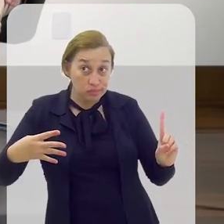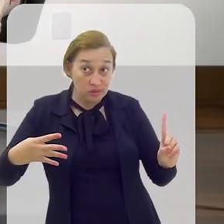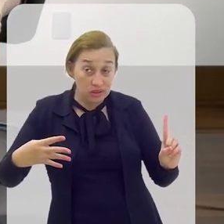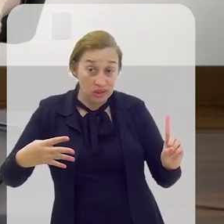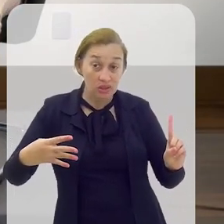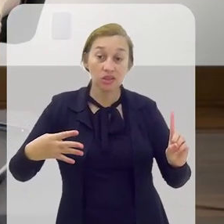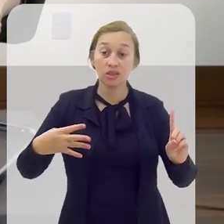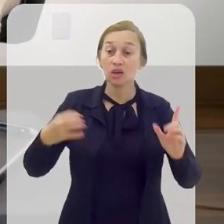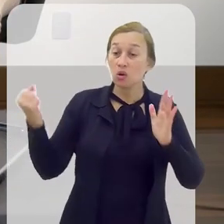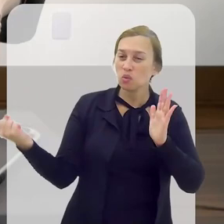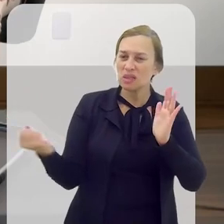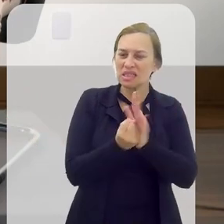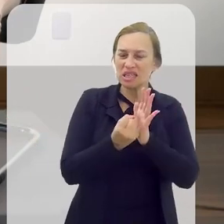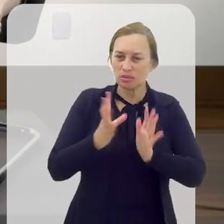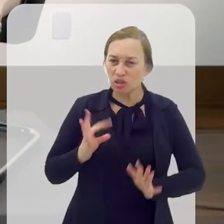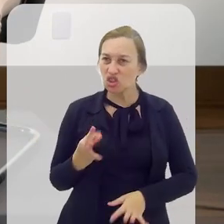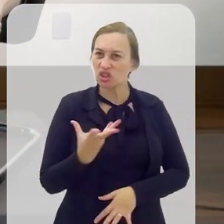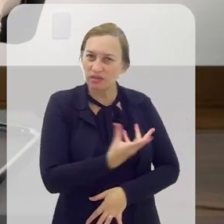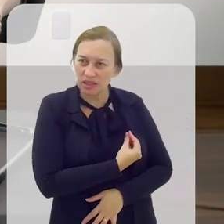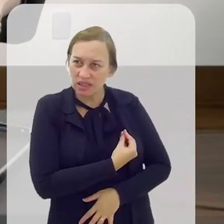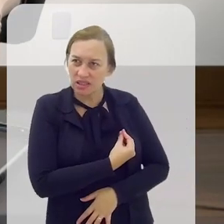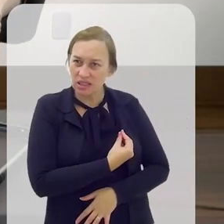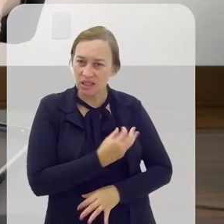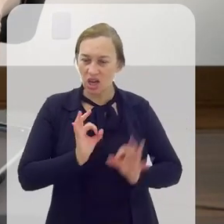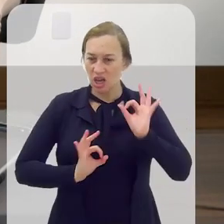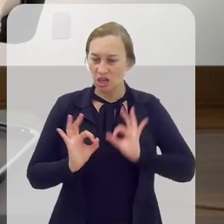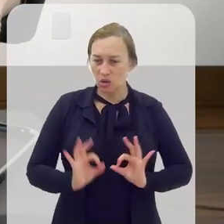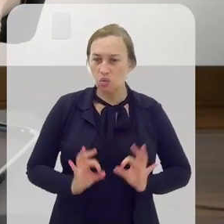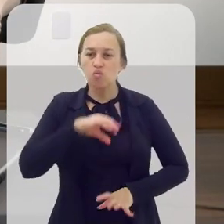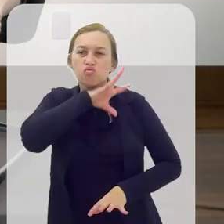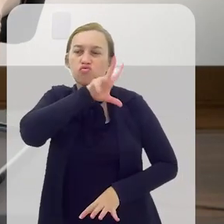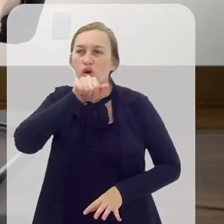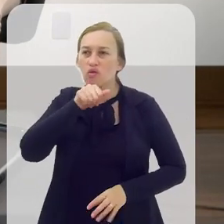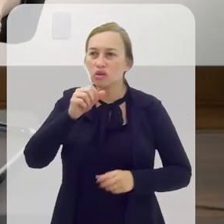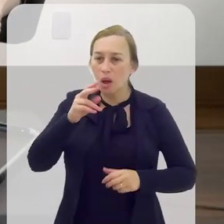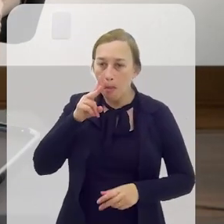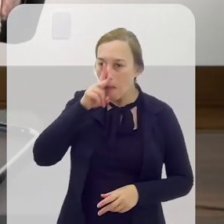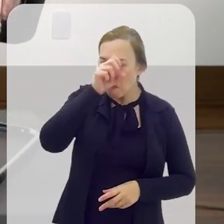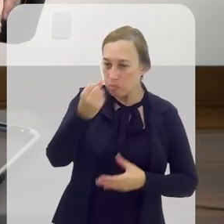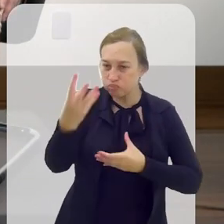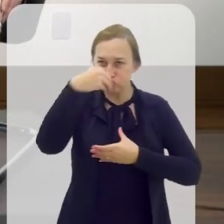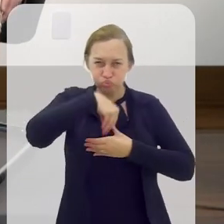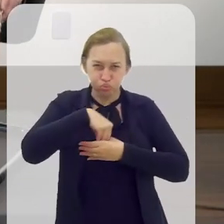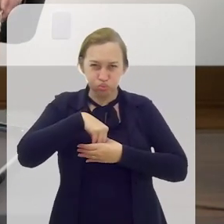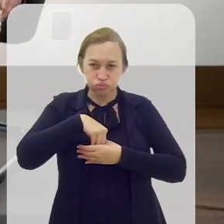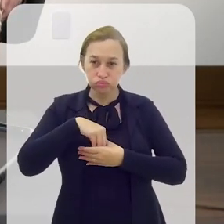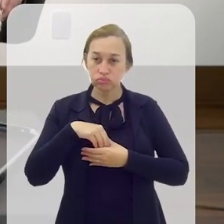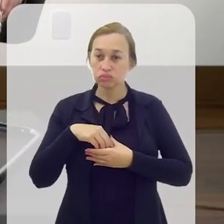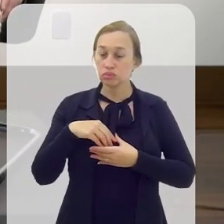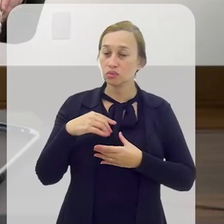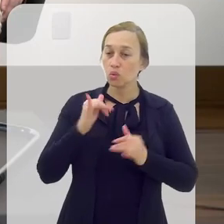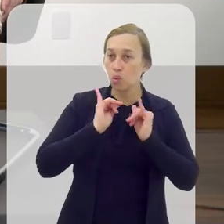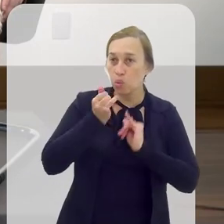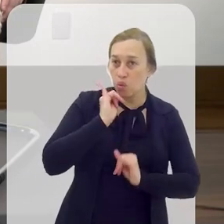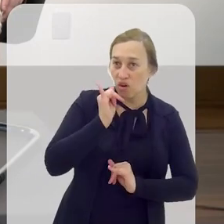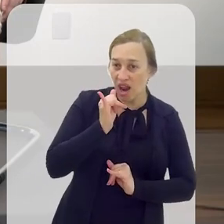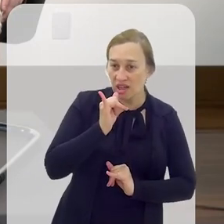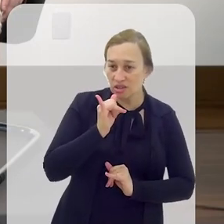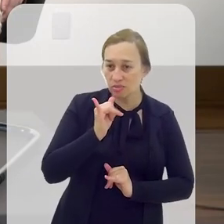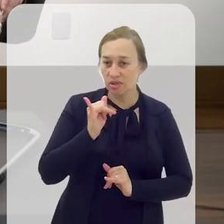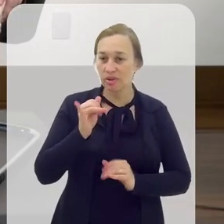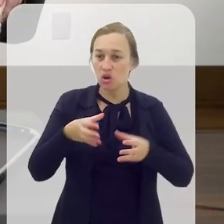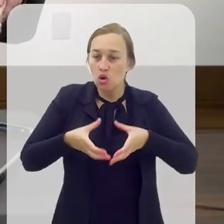+, como símbolo das travestis. E a onça encontra essa força poderosa que habita dentro da gente. Vai falar sobre